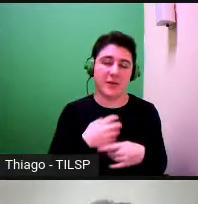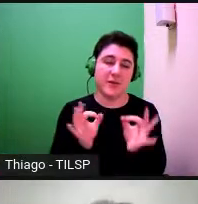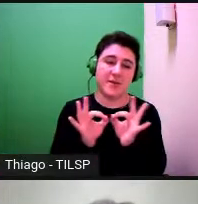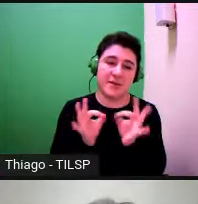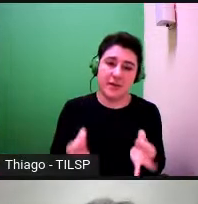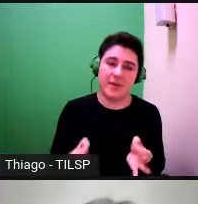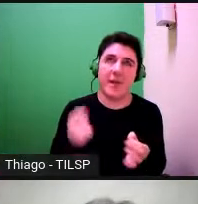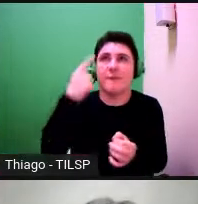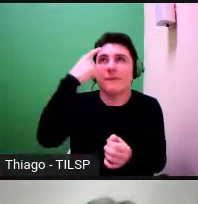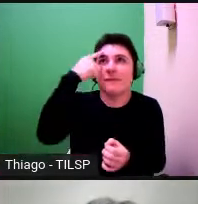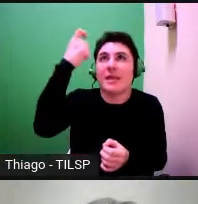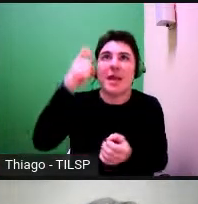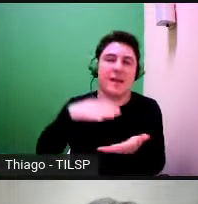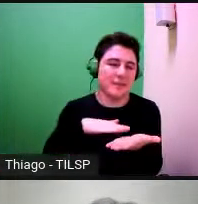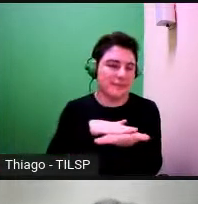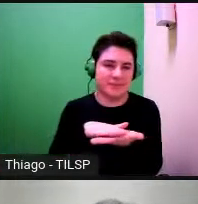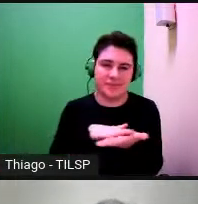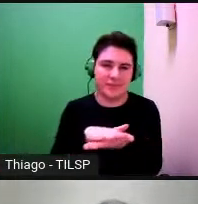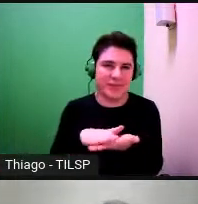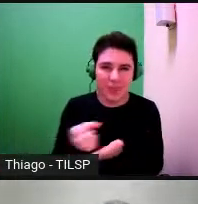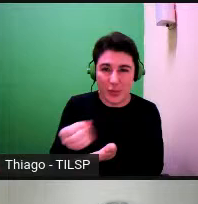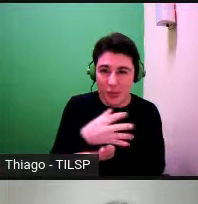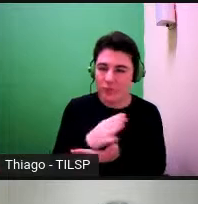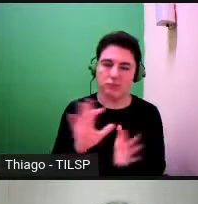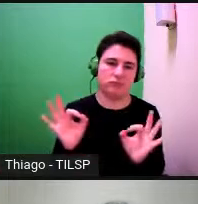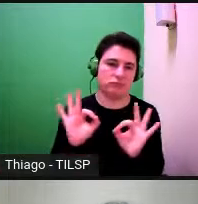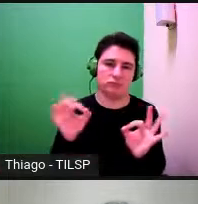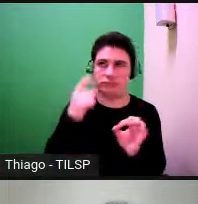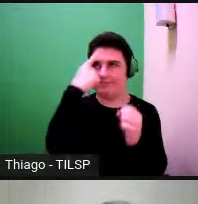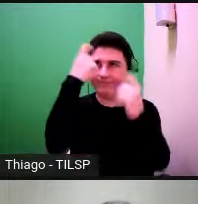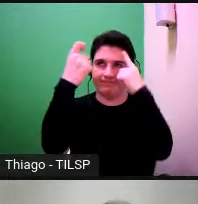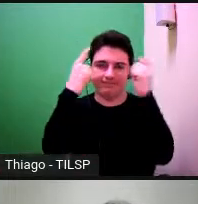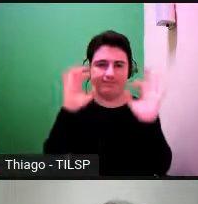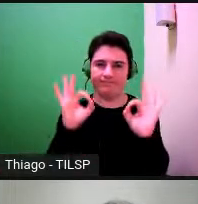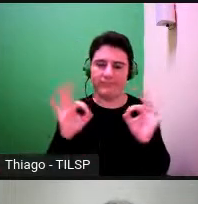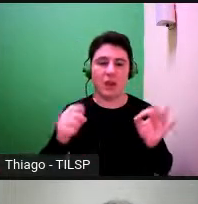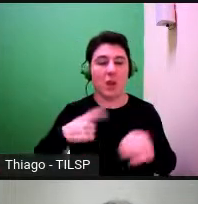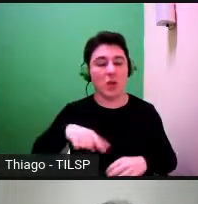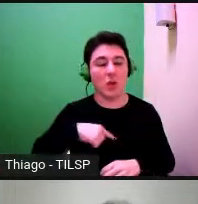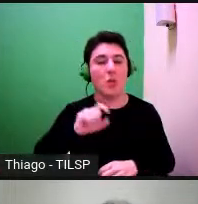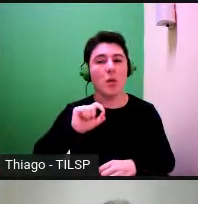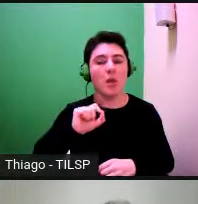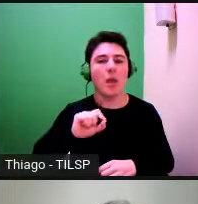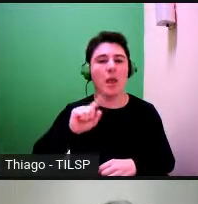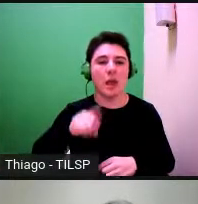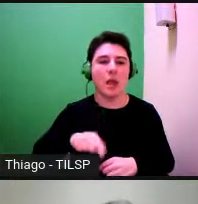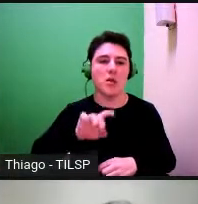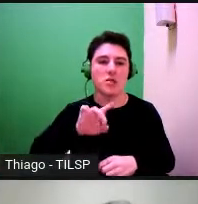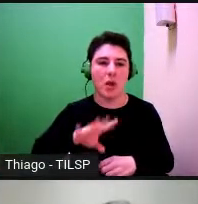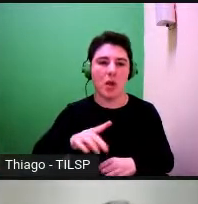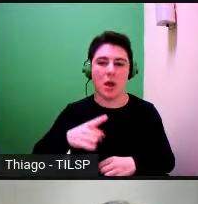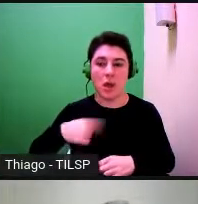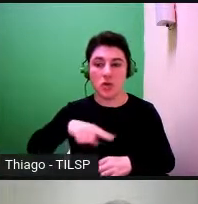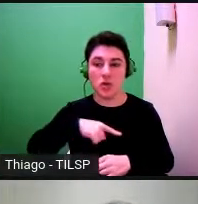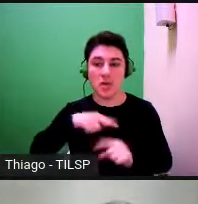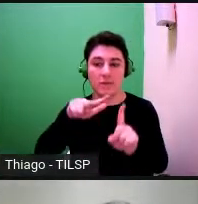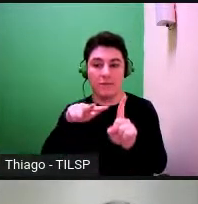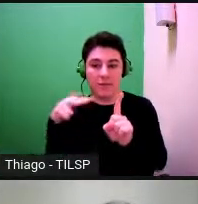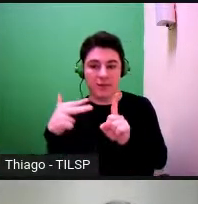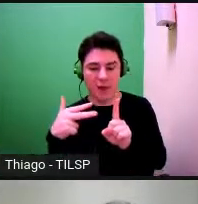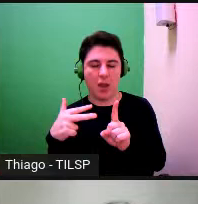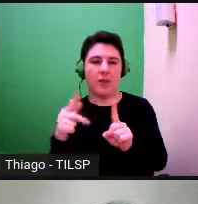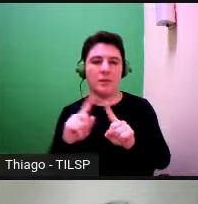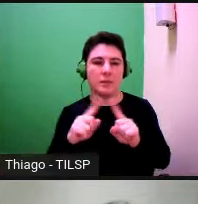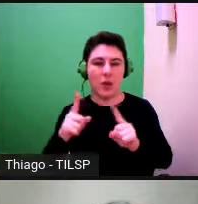inventarmos nada de novo a nossa responsabilidade é repor em circulação a partir do nosso olhar da nossa